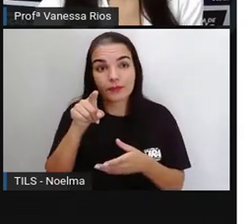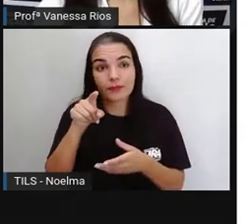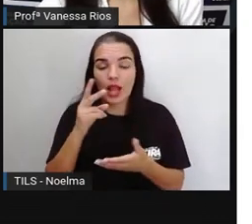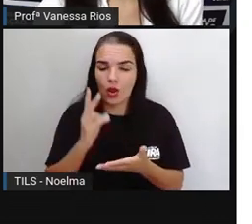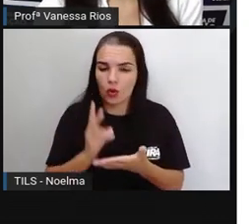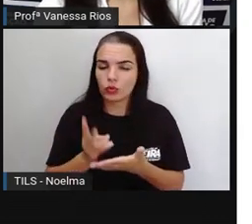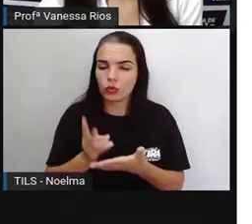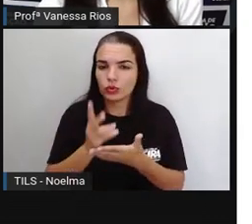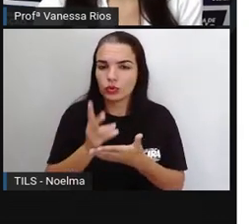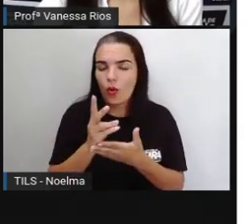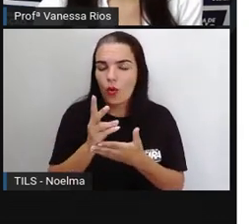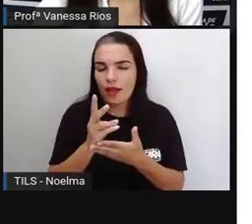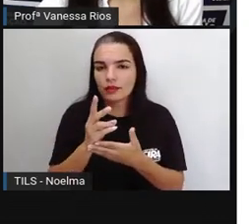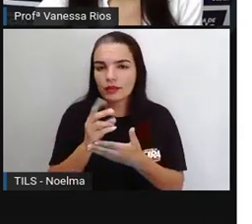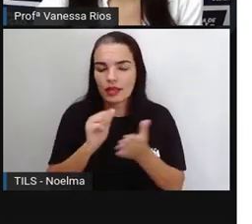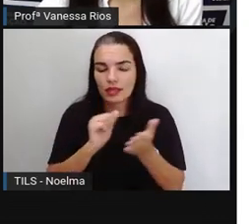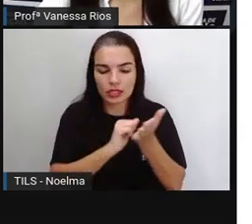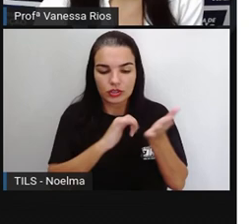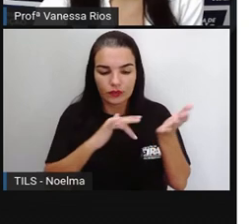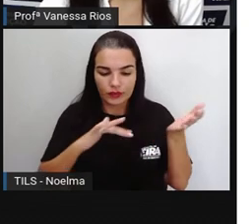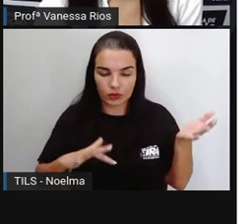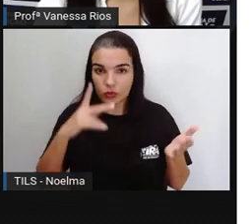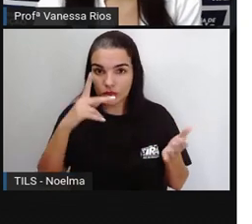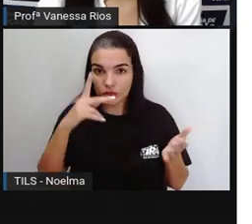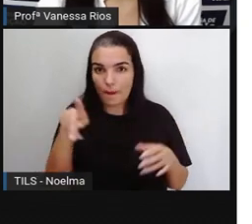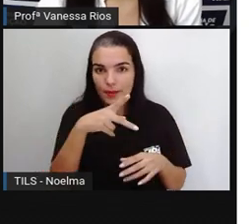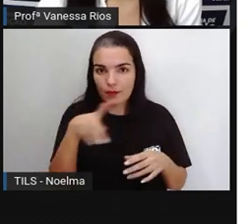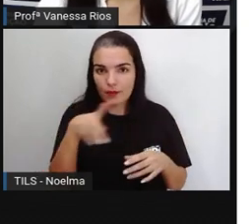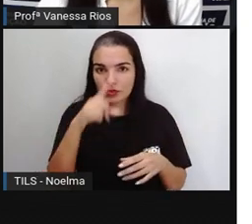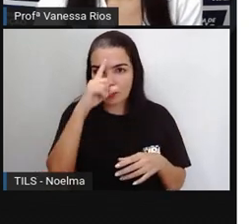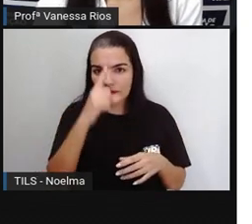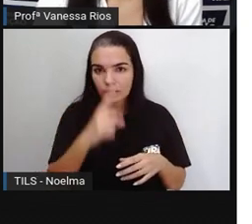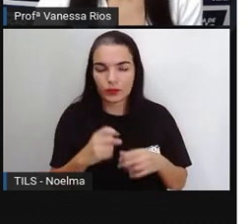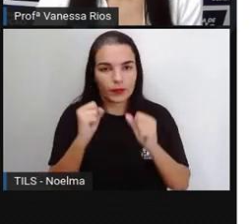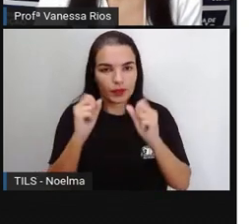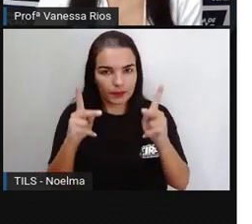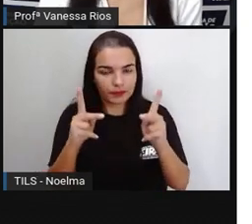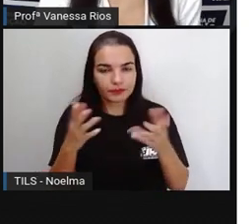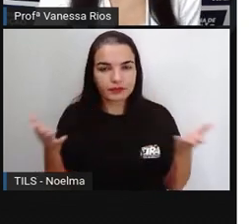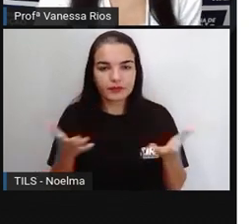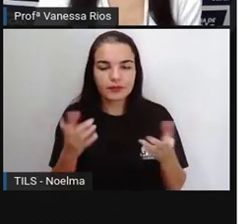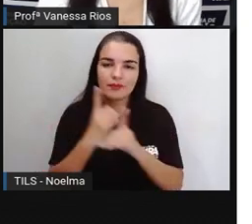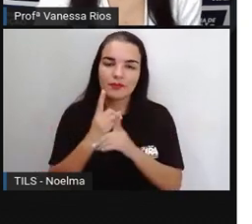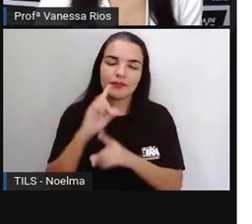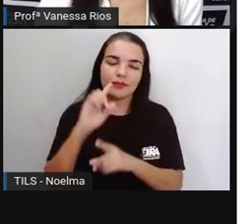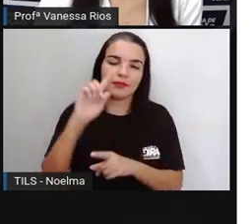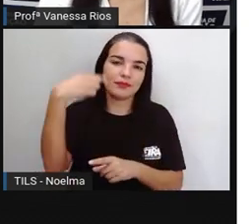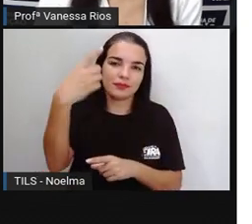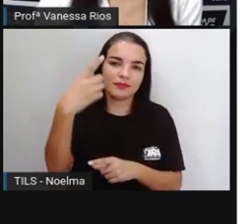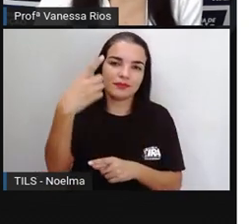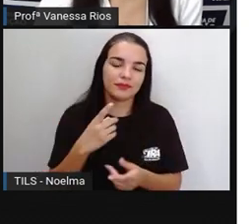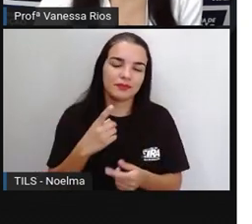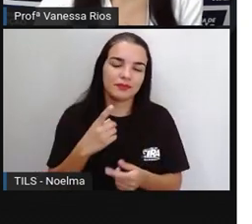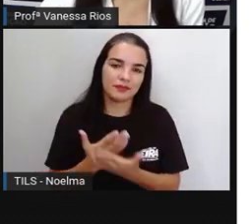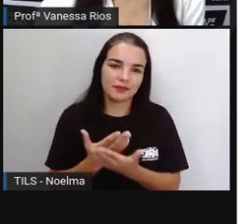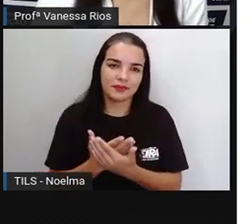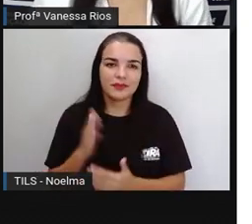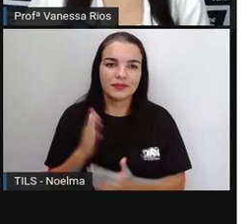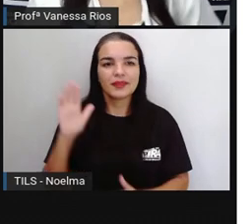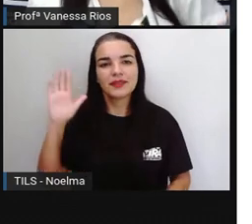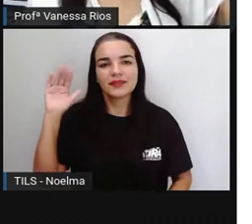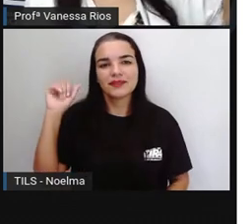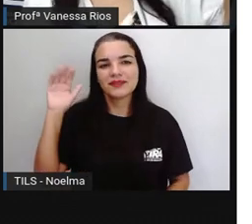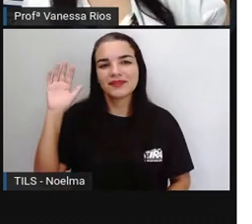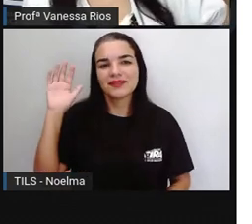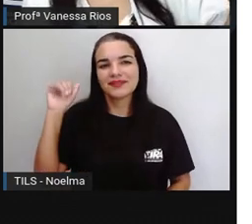continuidade através aí das atividades que a sua própria professora preparou. E a gente se encontra no próximo momento, tá certo, turma?